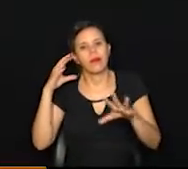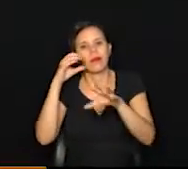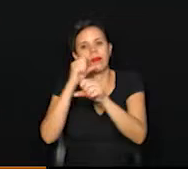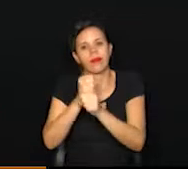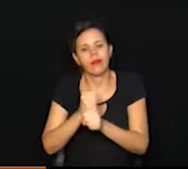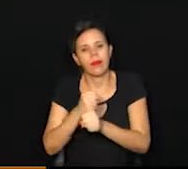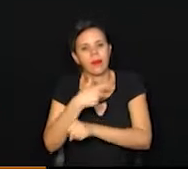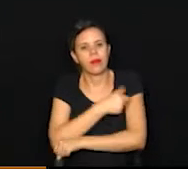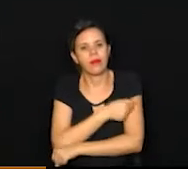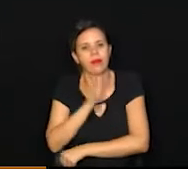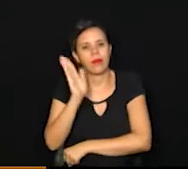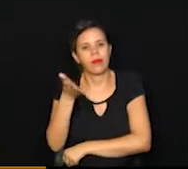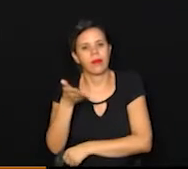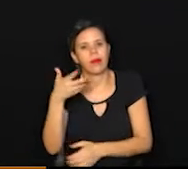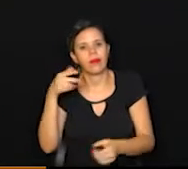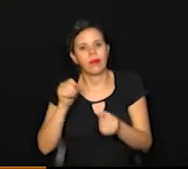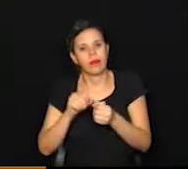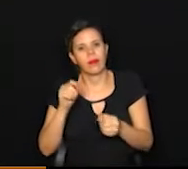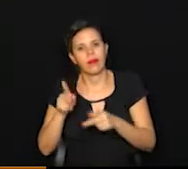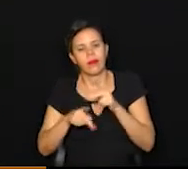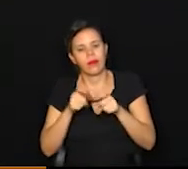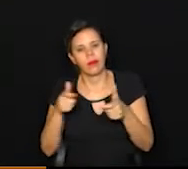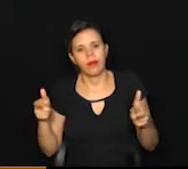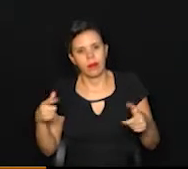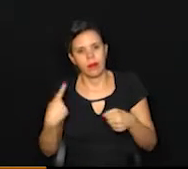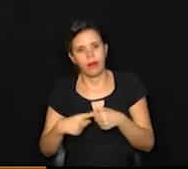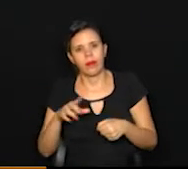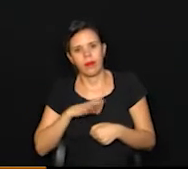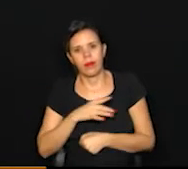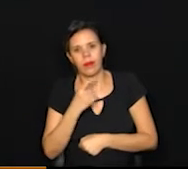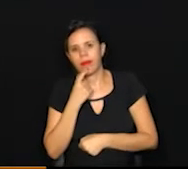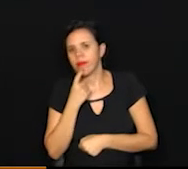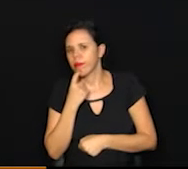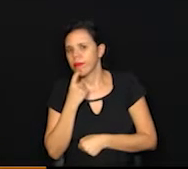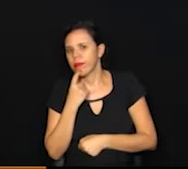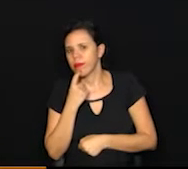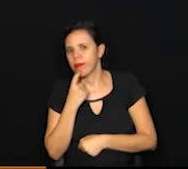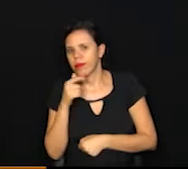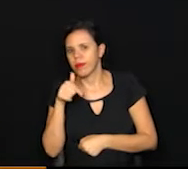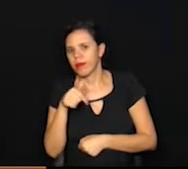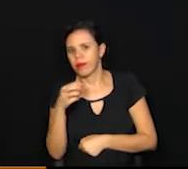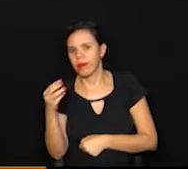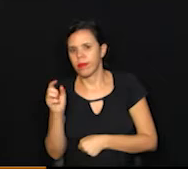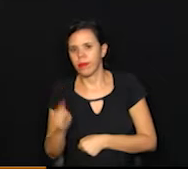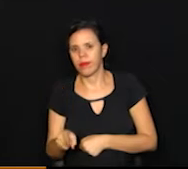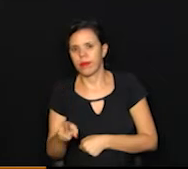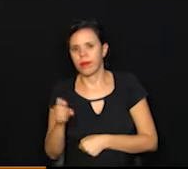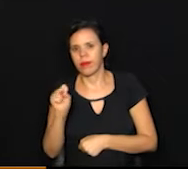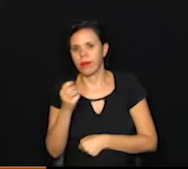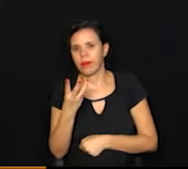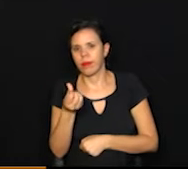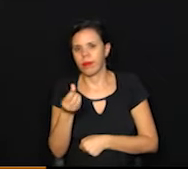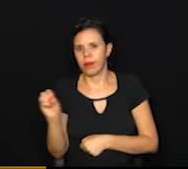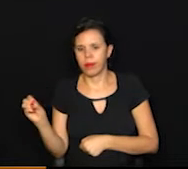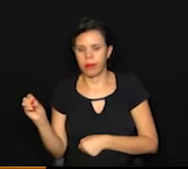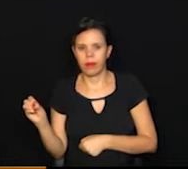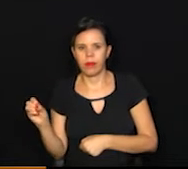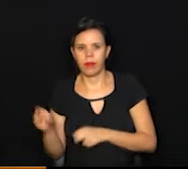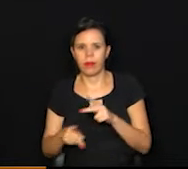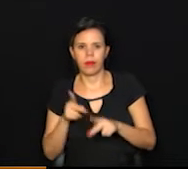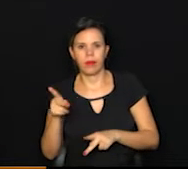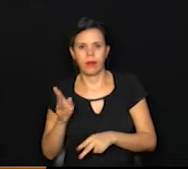vacinas que já foram aplicadas no município de Campinas. 73.860